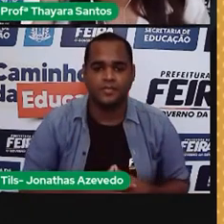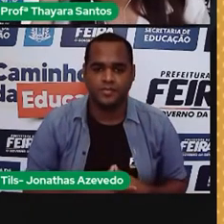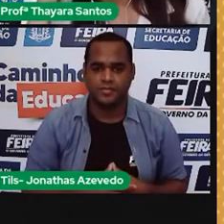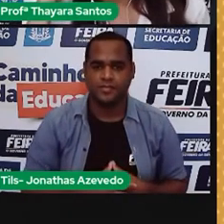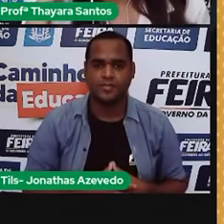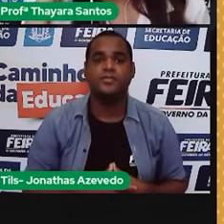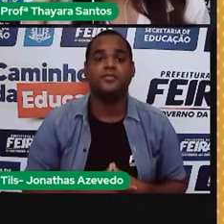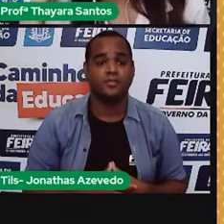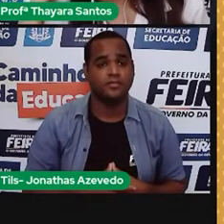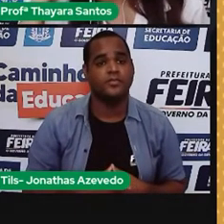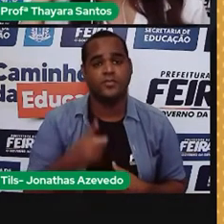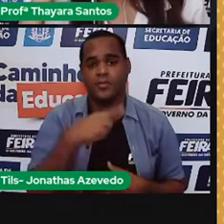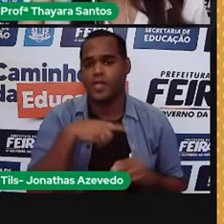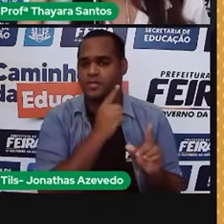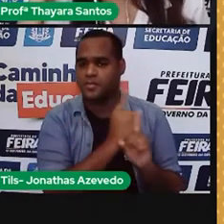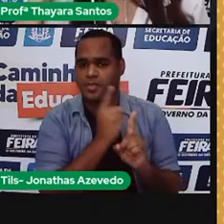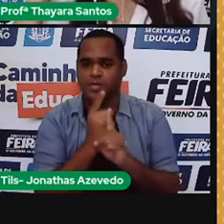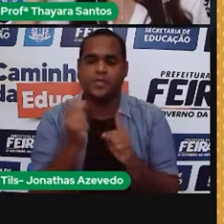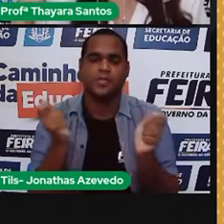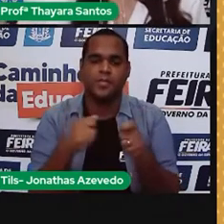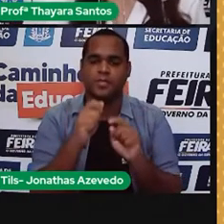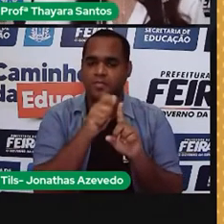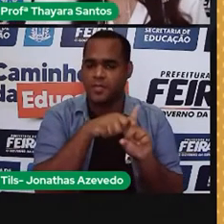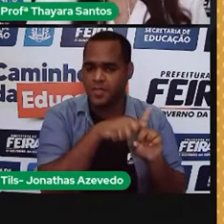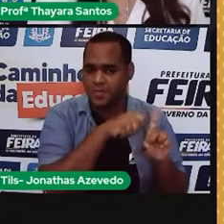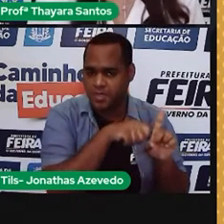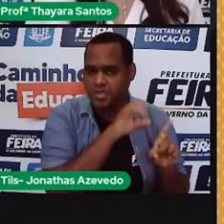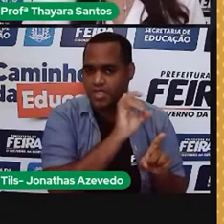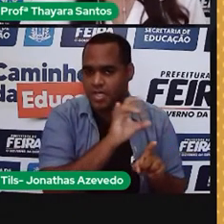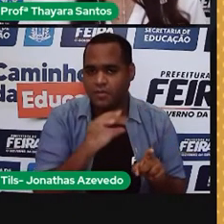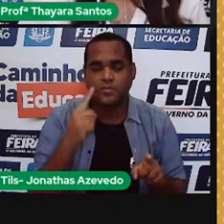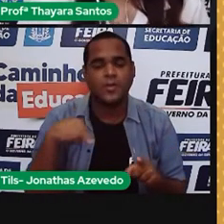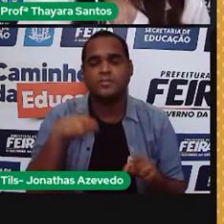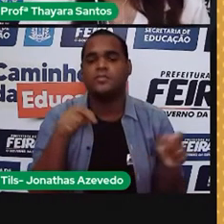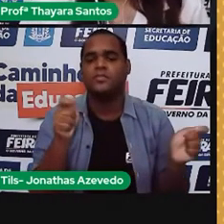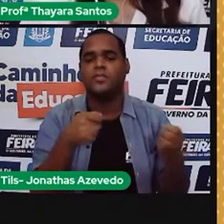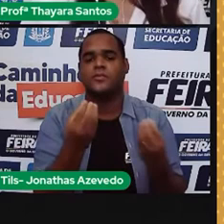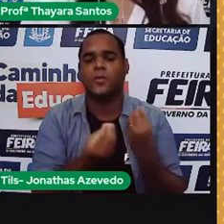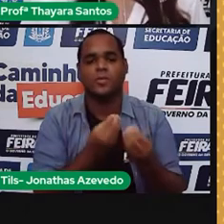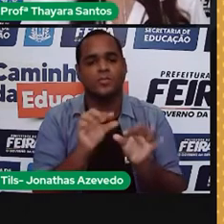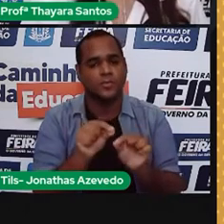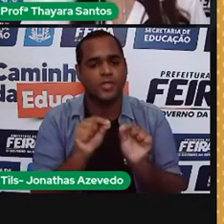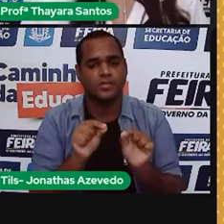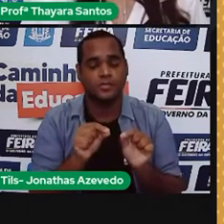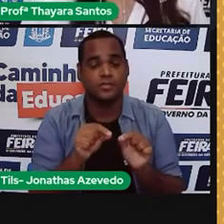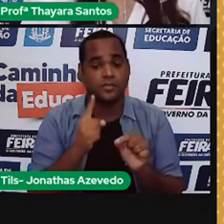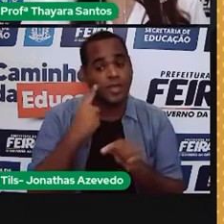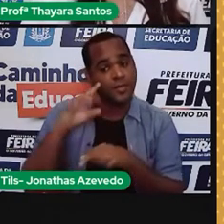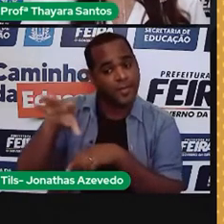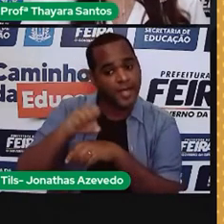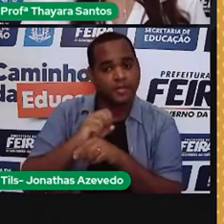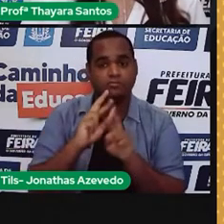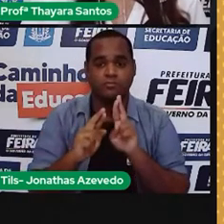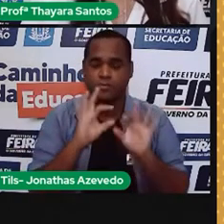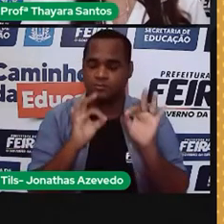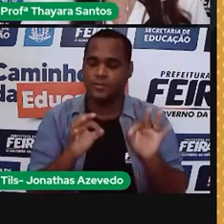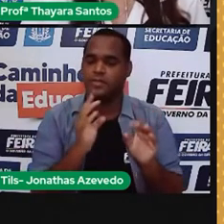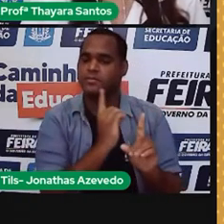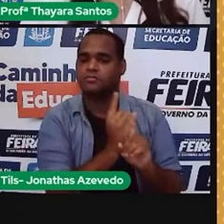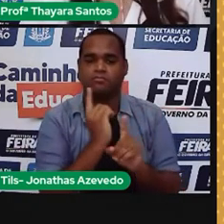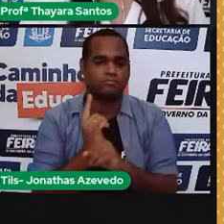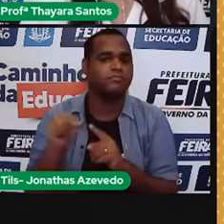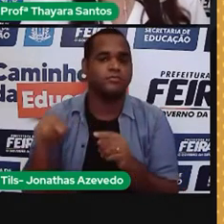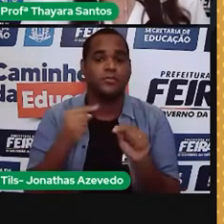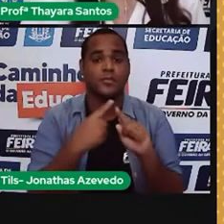Então, para encontrar o resultado por mês, o que é que a gente tem que fazer? A gente tem que pegar aquele resultado que a gente encontrou